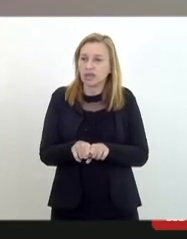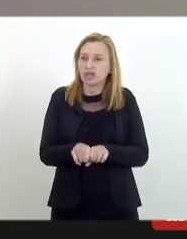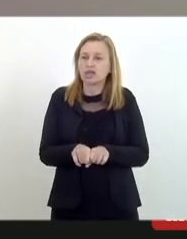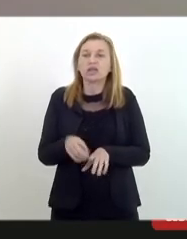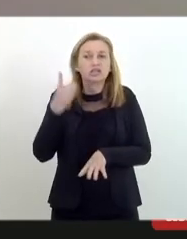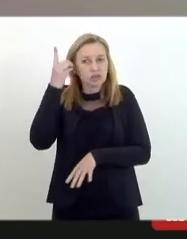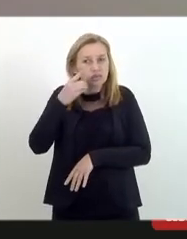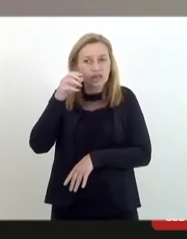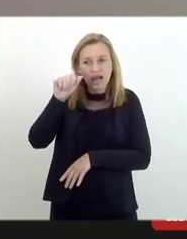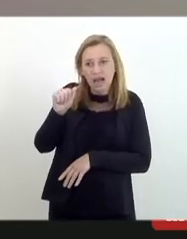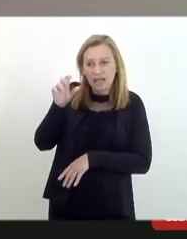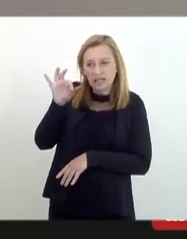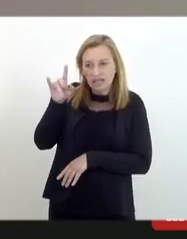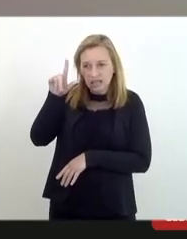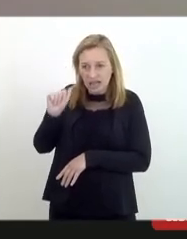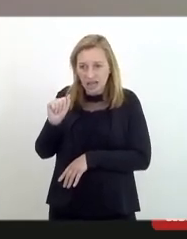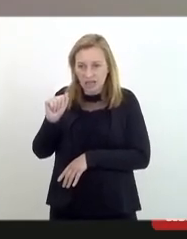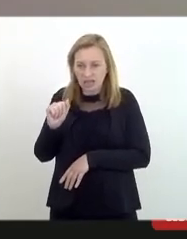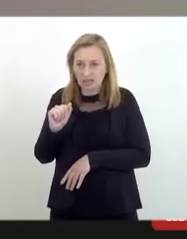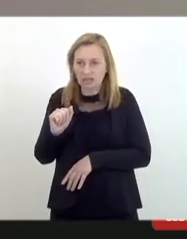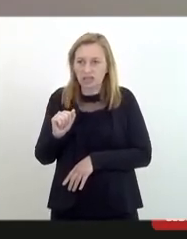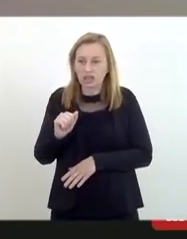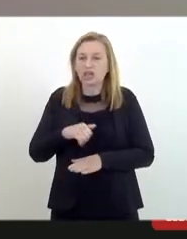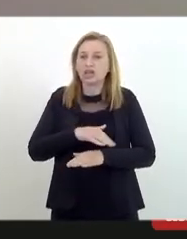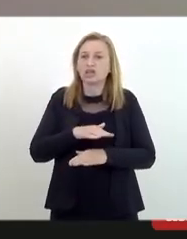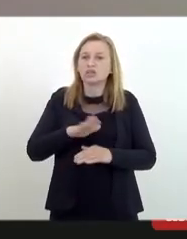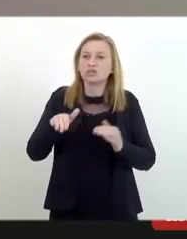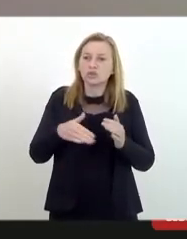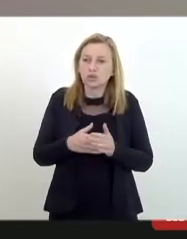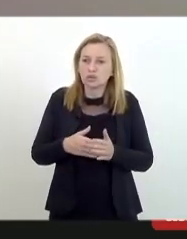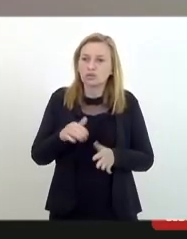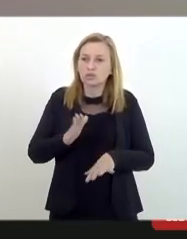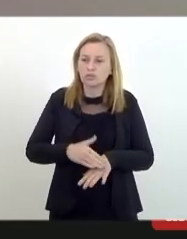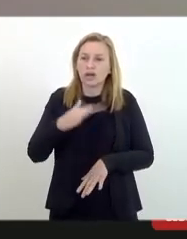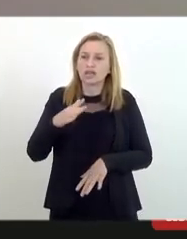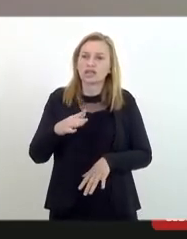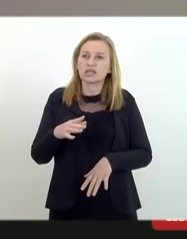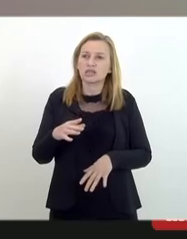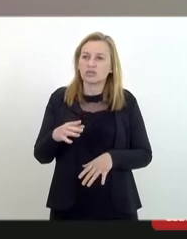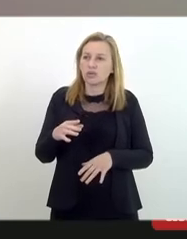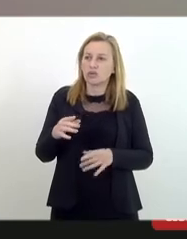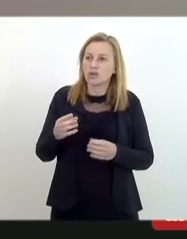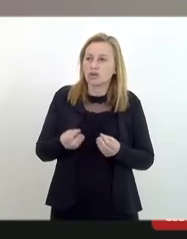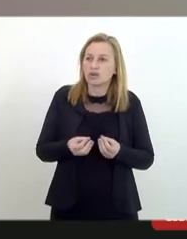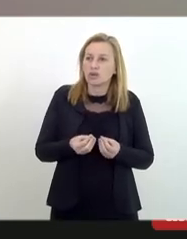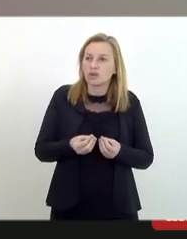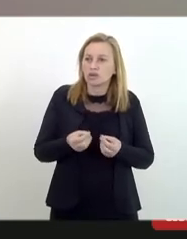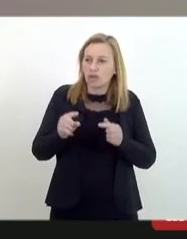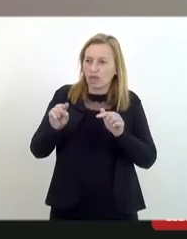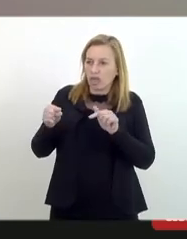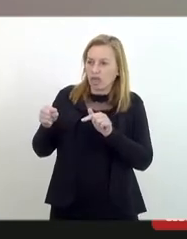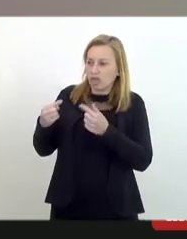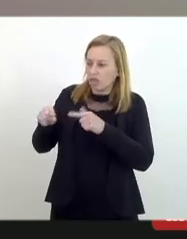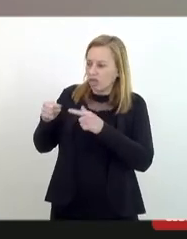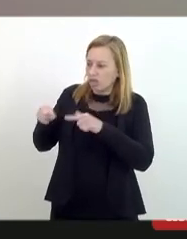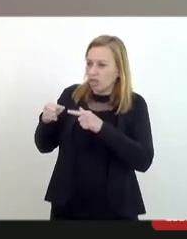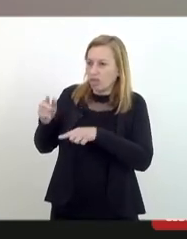com o deputado Átila Nunes com todos os demais que foram agredidos nesse pequeno trecho de fala